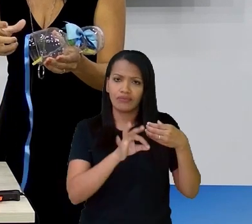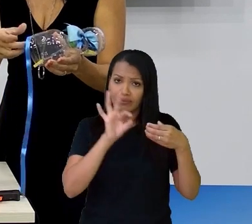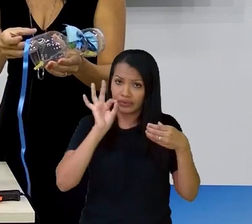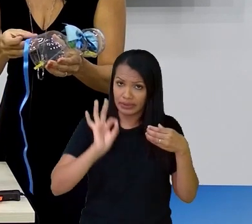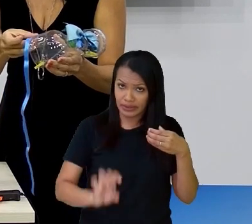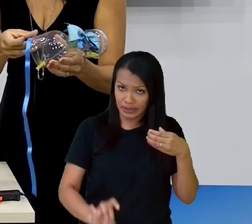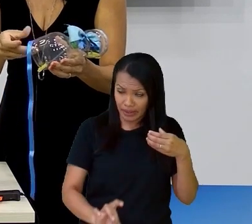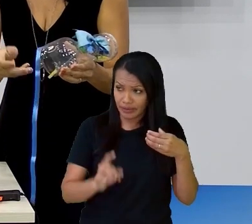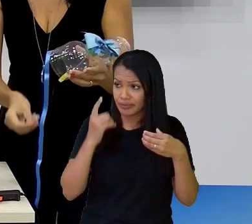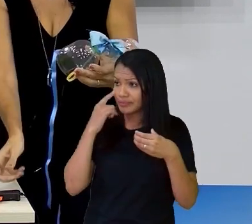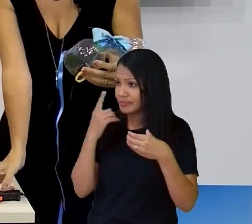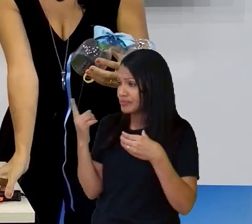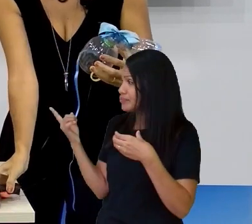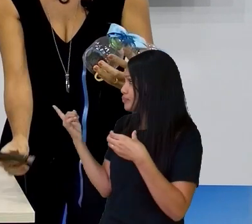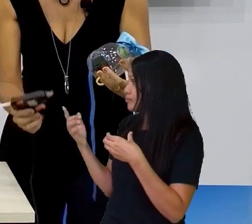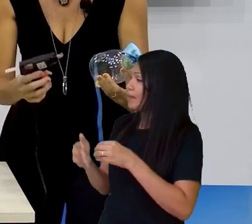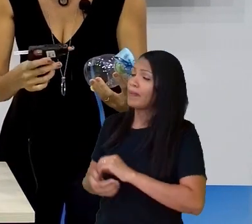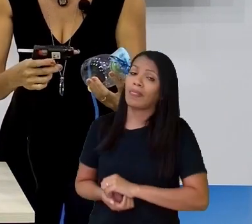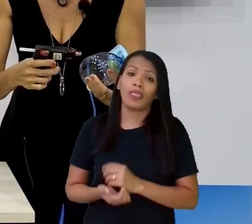Vai arrodeando